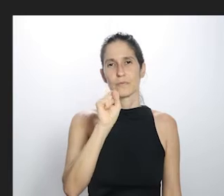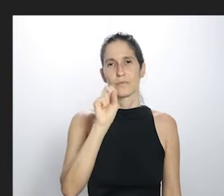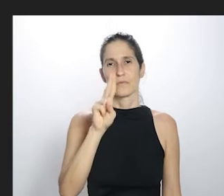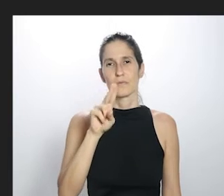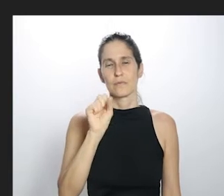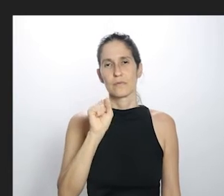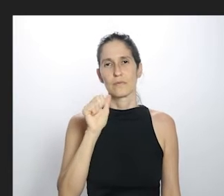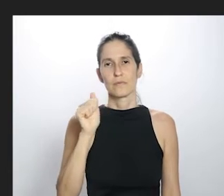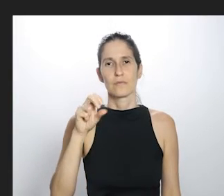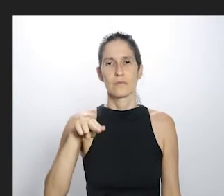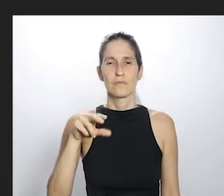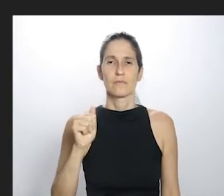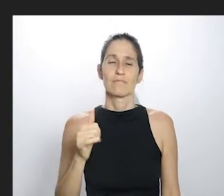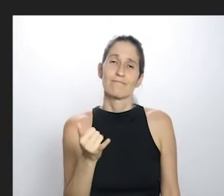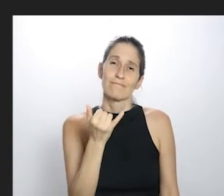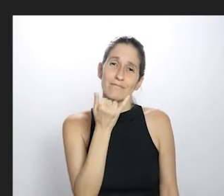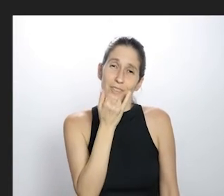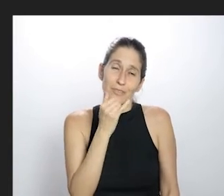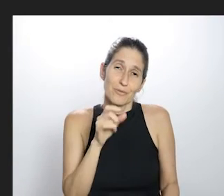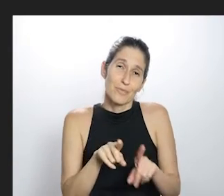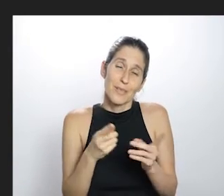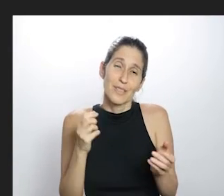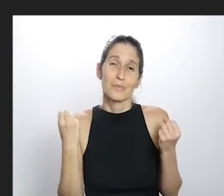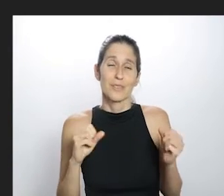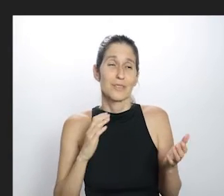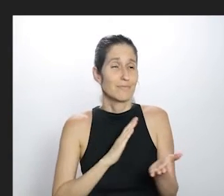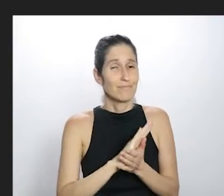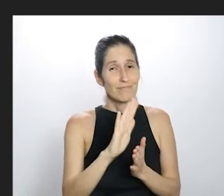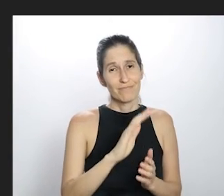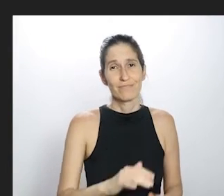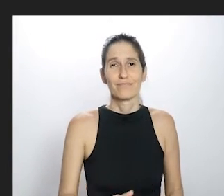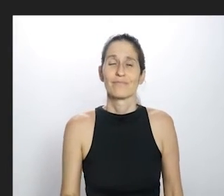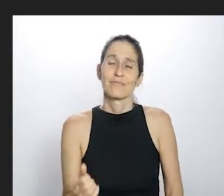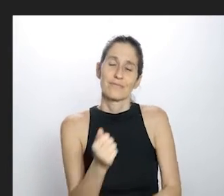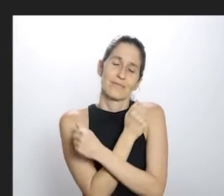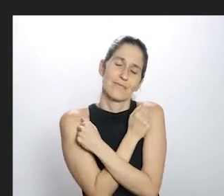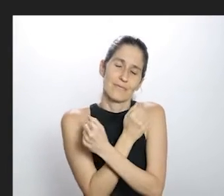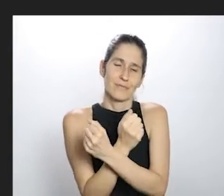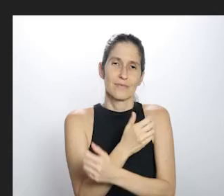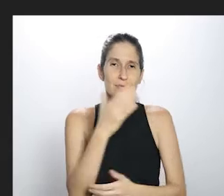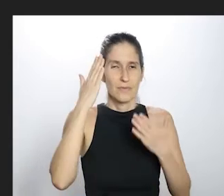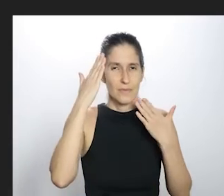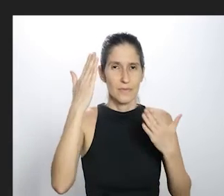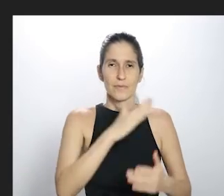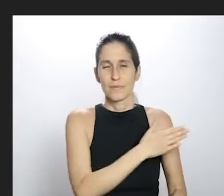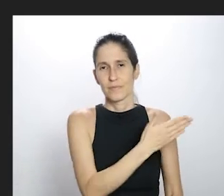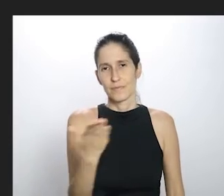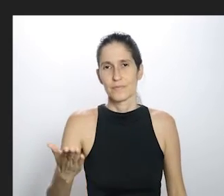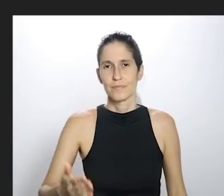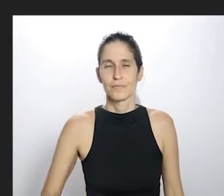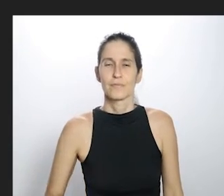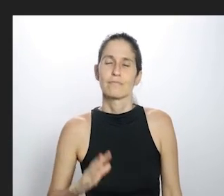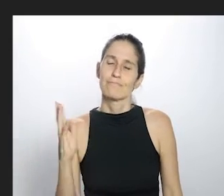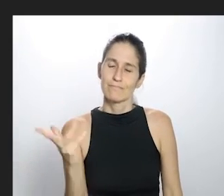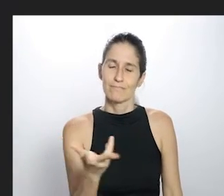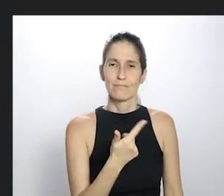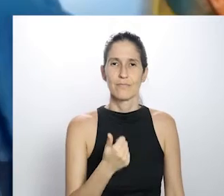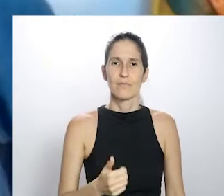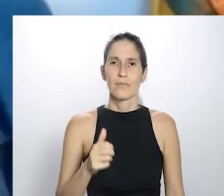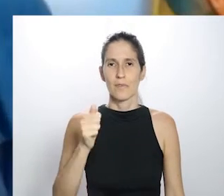Suzana, então desculpa minha gente, vou ter que, vou ter que, um abraço e muito obrigada a todos.